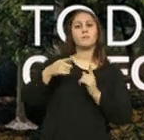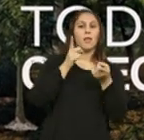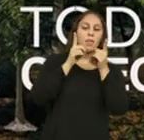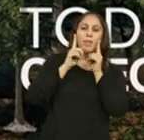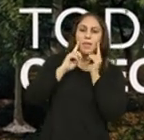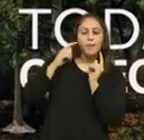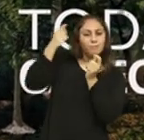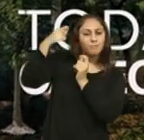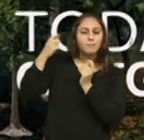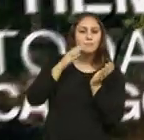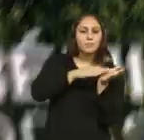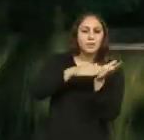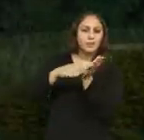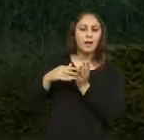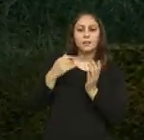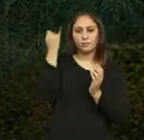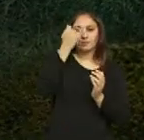e ainda para o melhor filme.